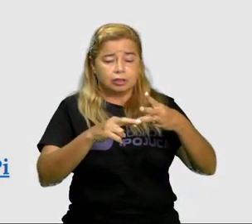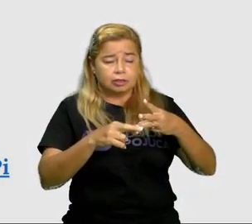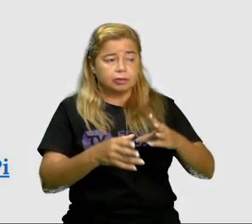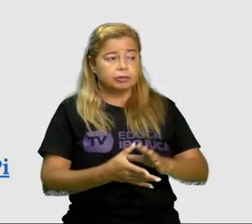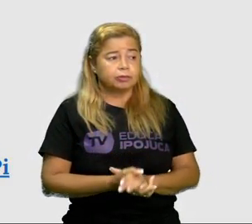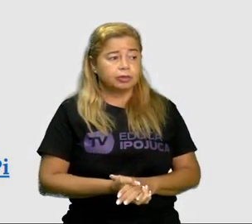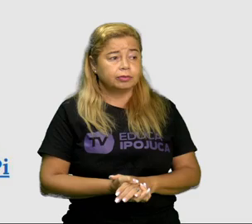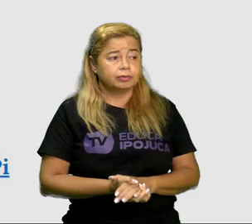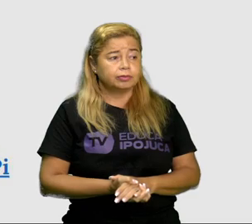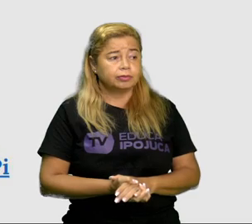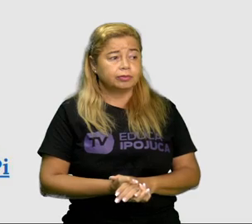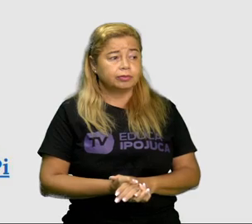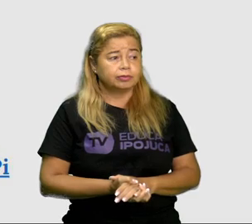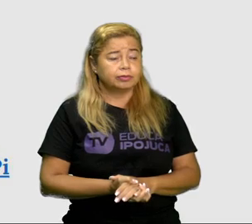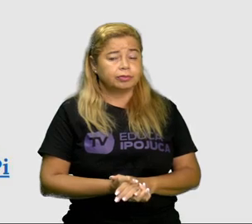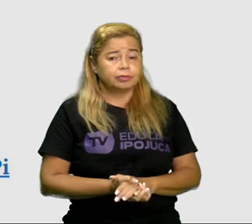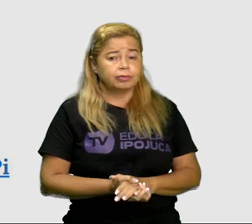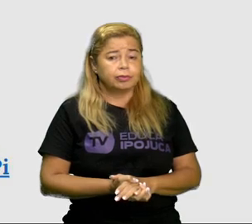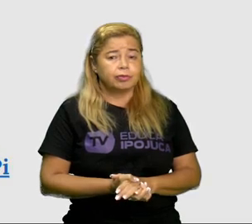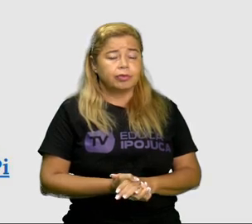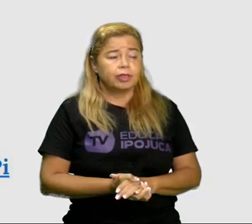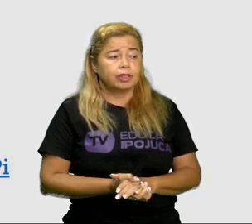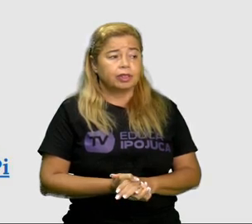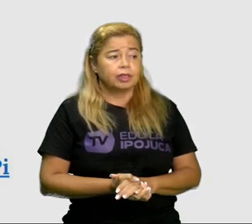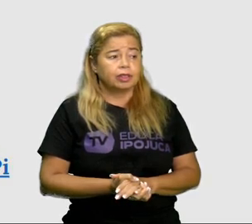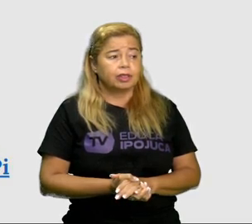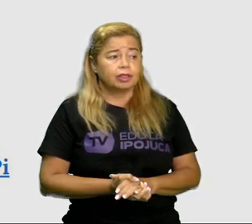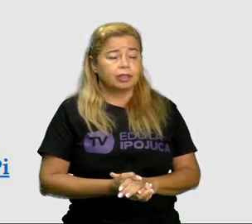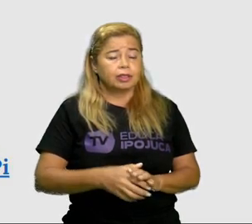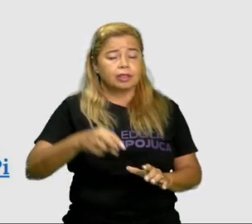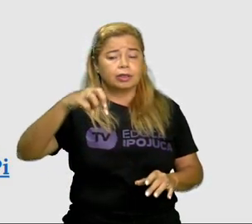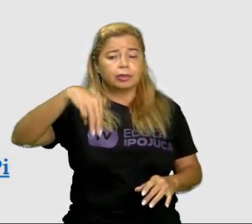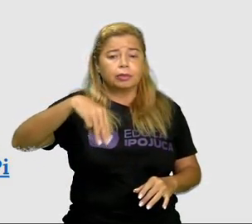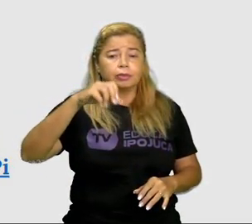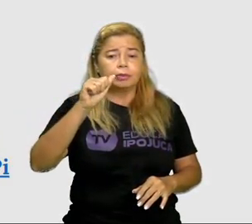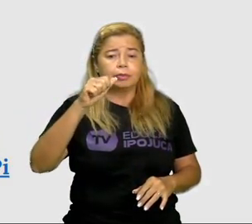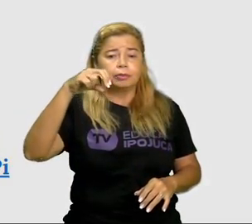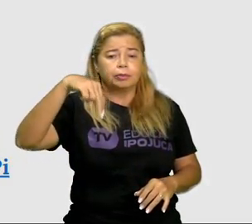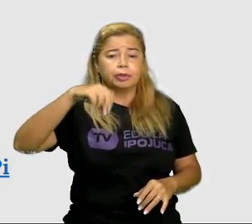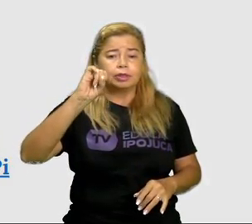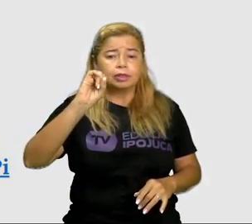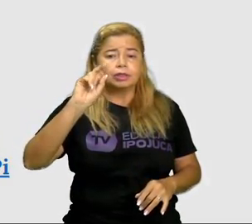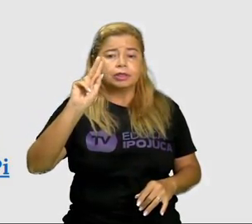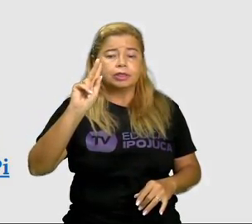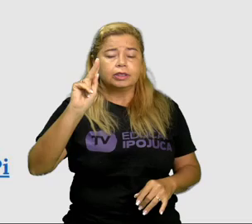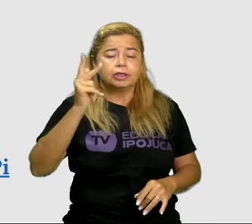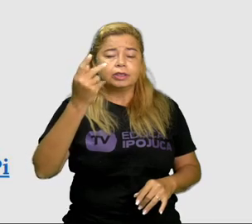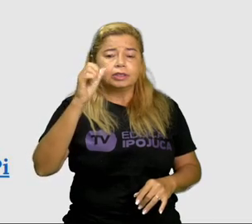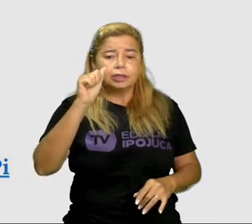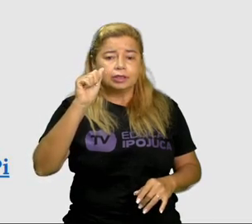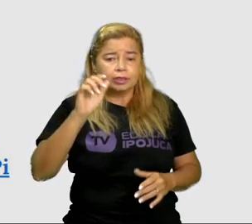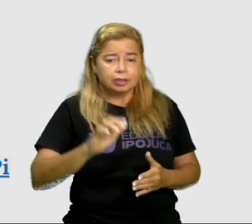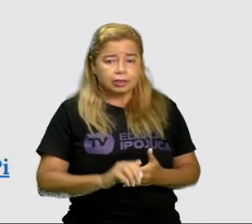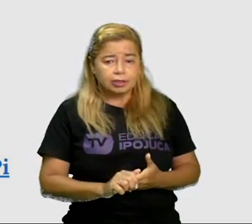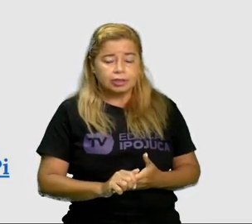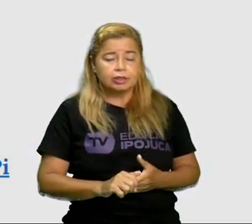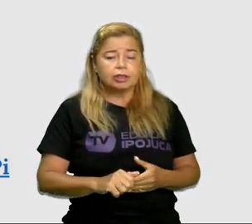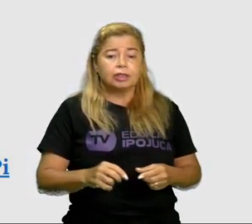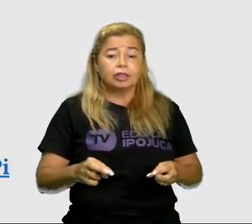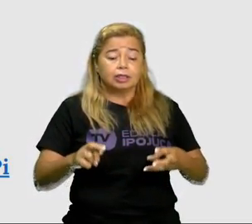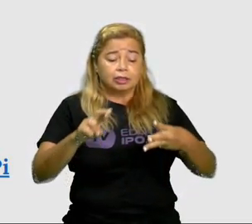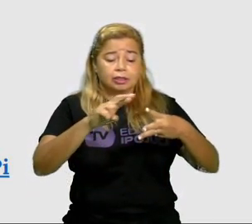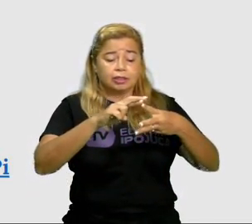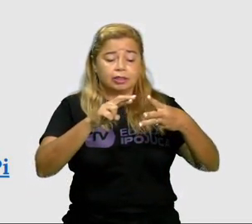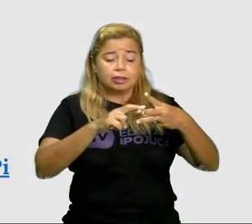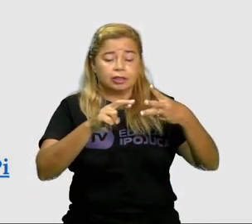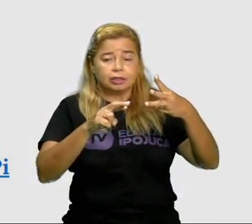lá na primeira quadrinha, temos maninha, que rimam com a rendinha